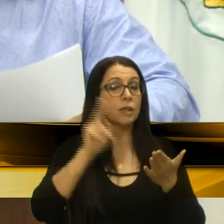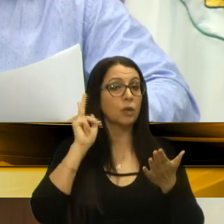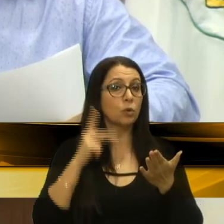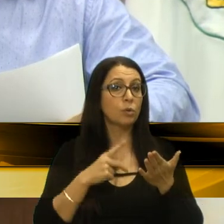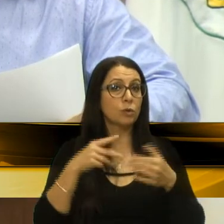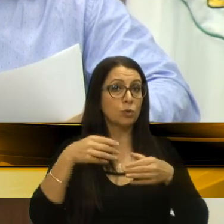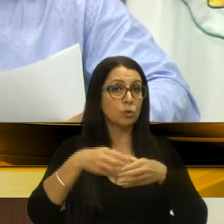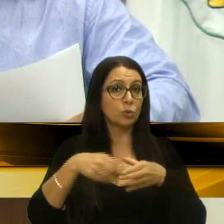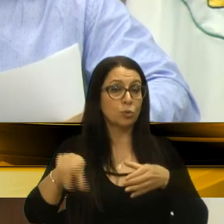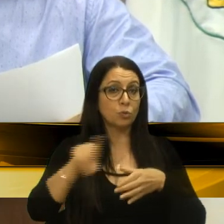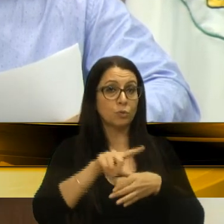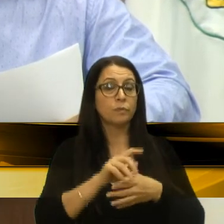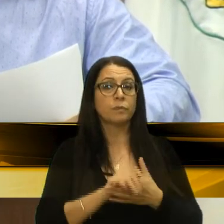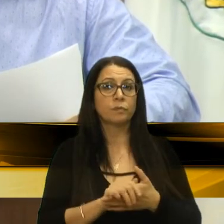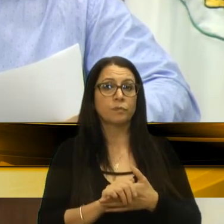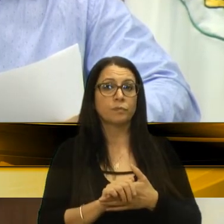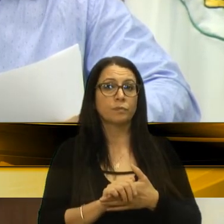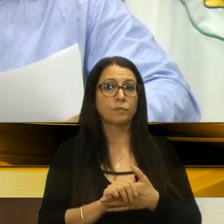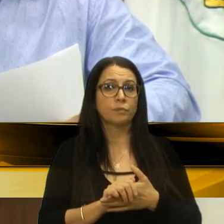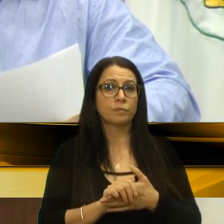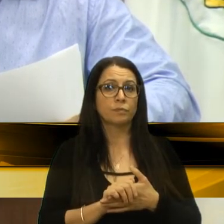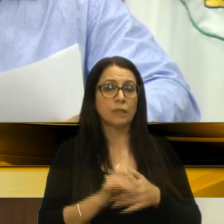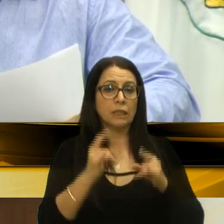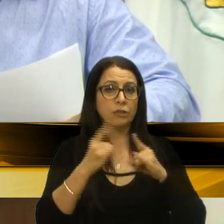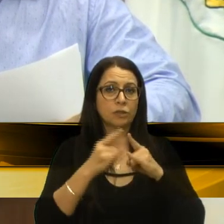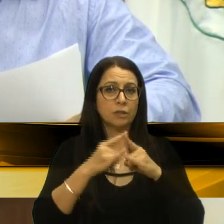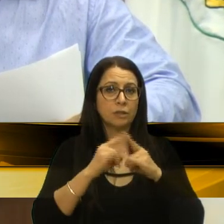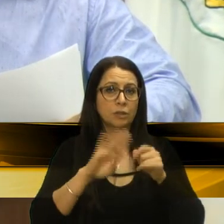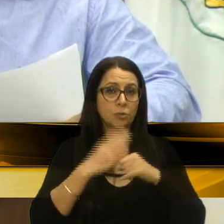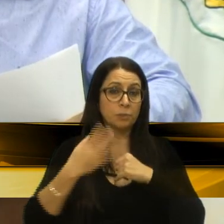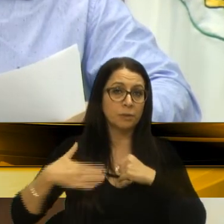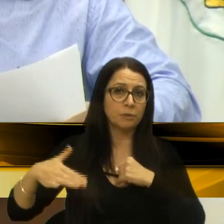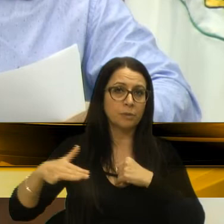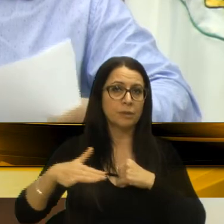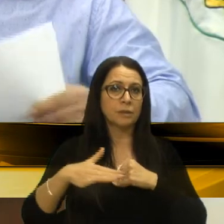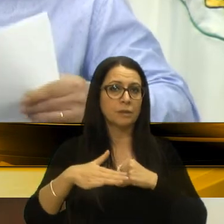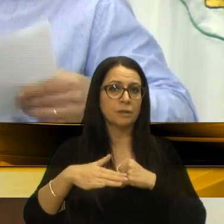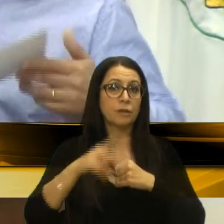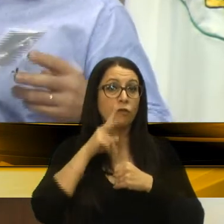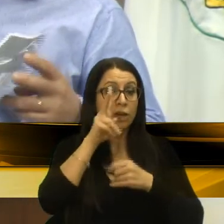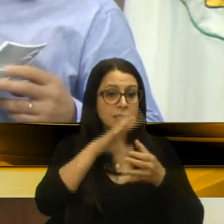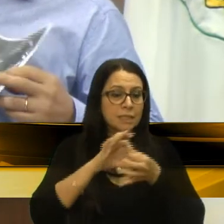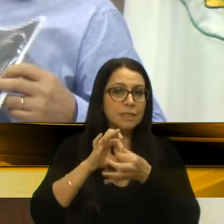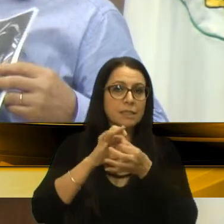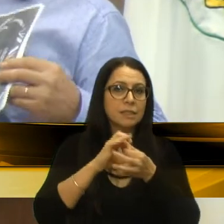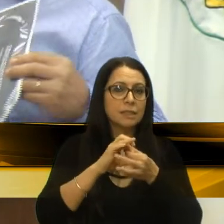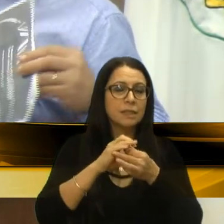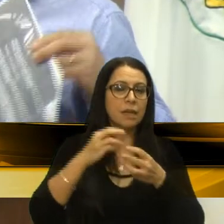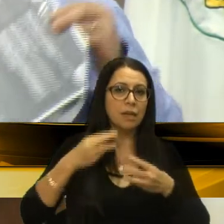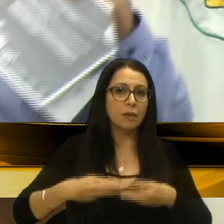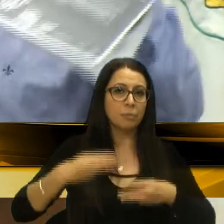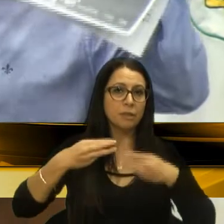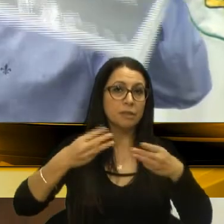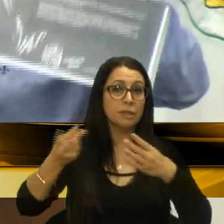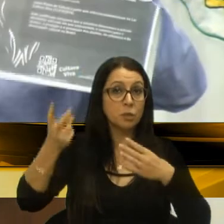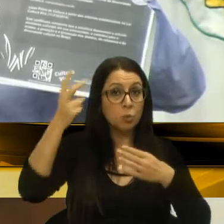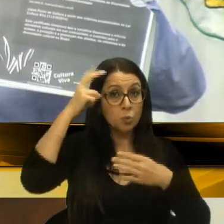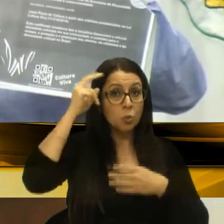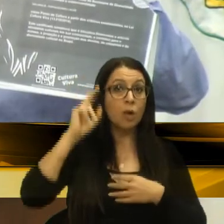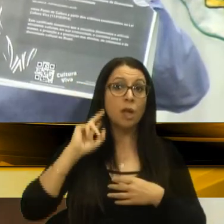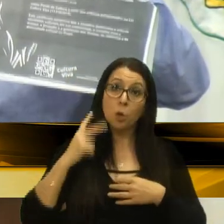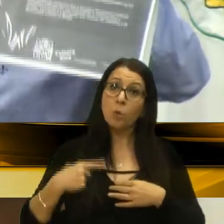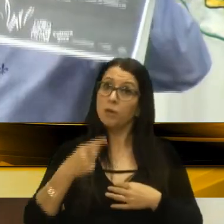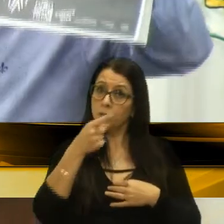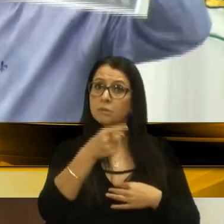coletivo e a entidade Galópolis fortalecendo o laço. O Ministério da Cultura reconhece